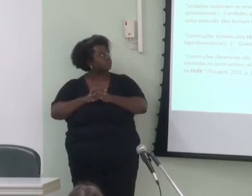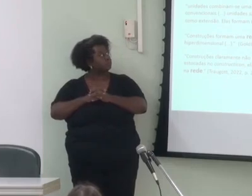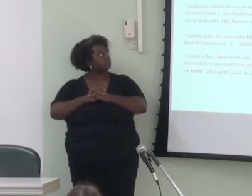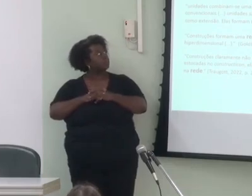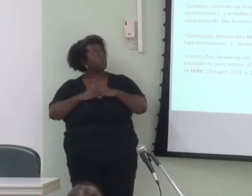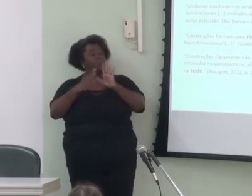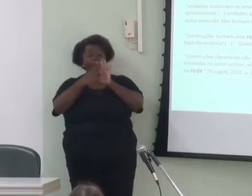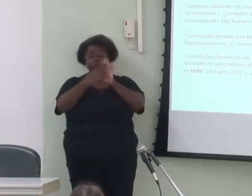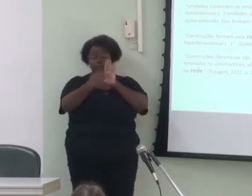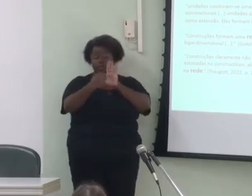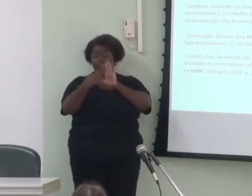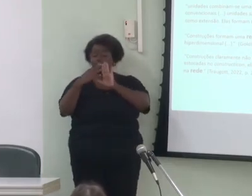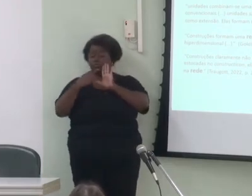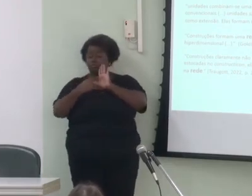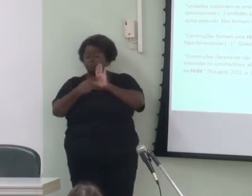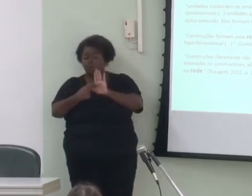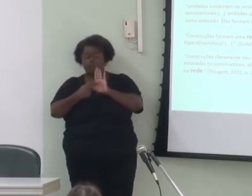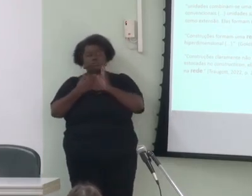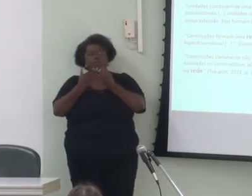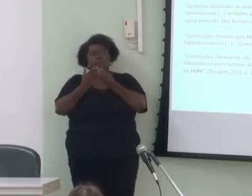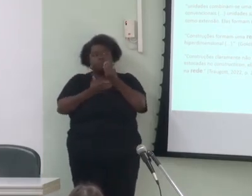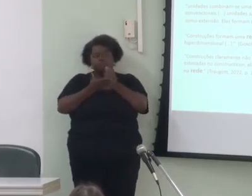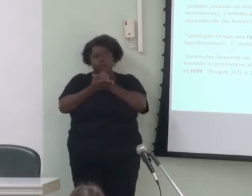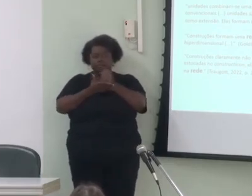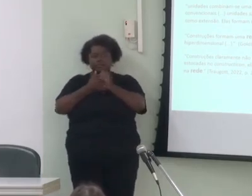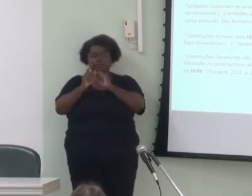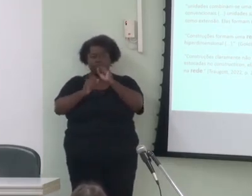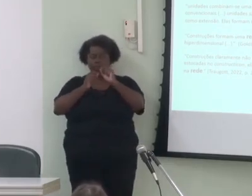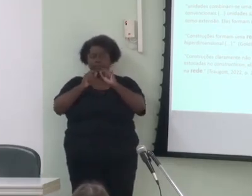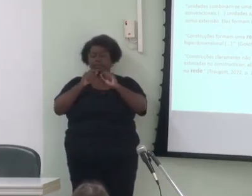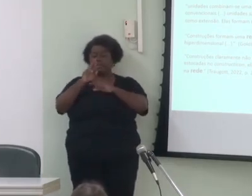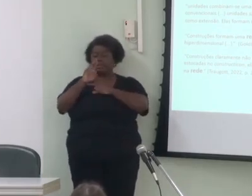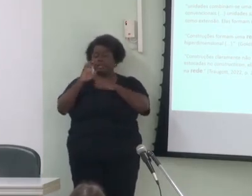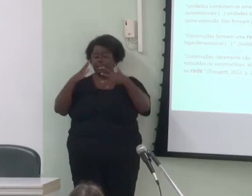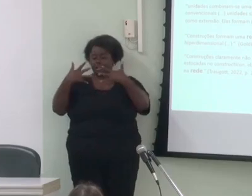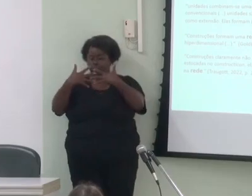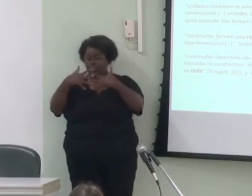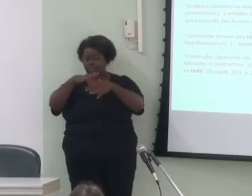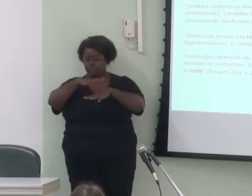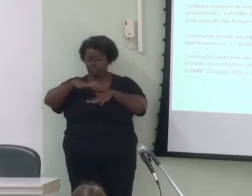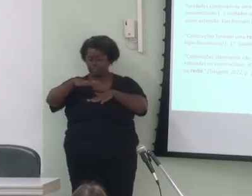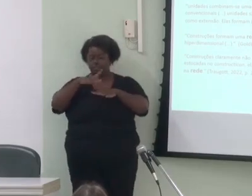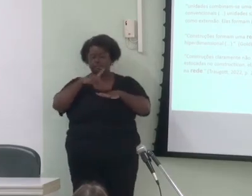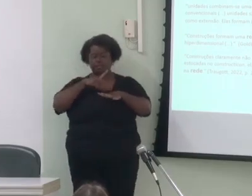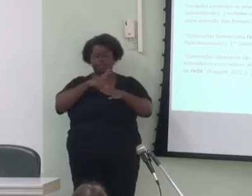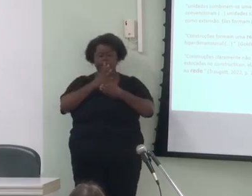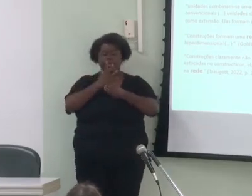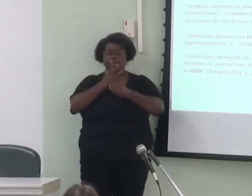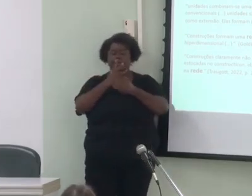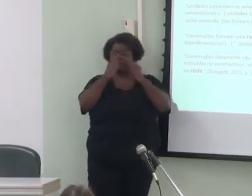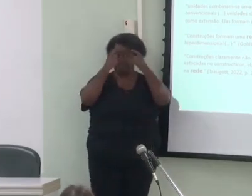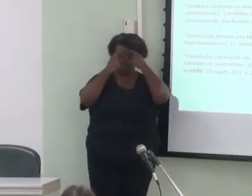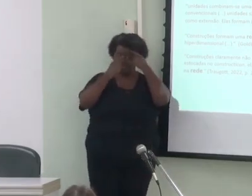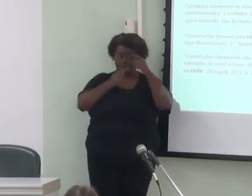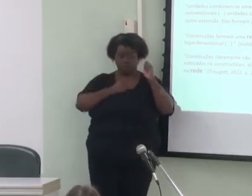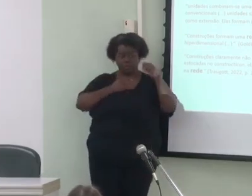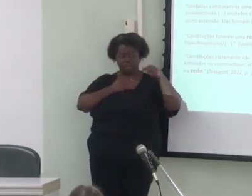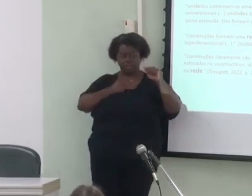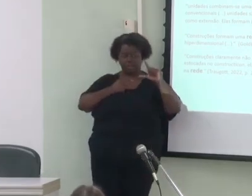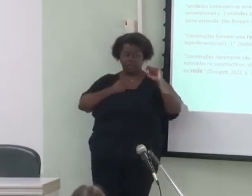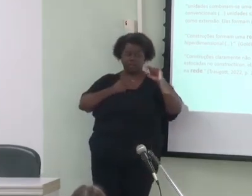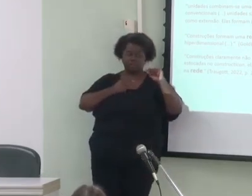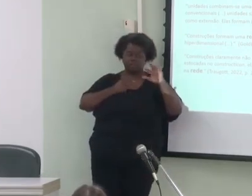pressuposto de que a rede está organizada então sobre habilidades cognitivas como pensamento analógico categorização